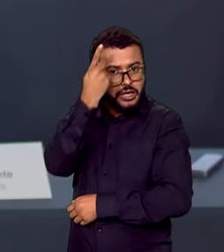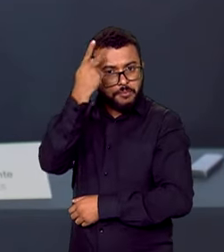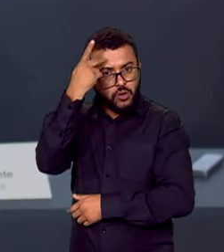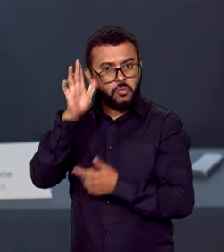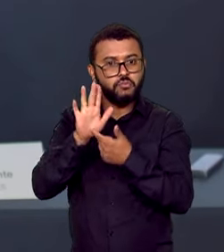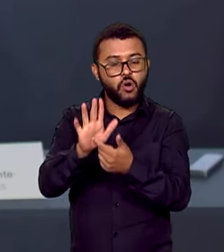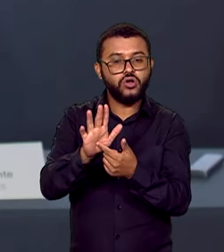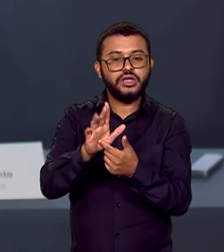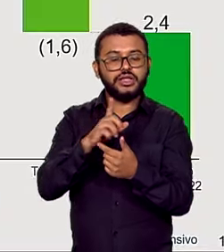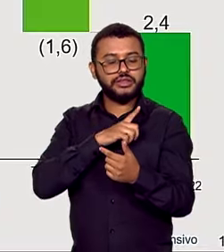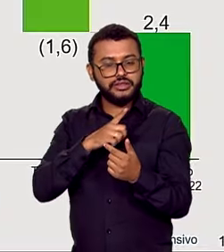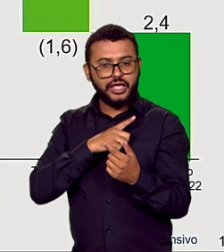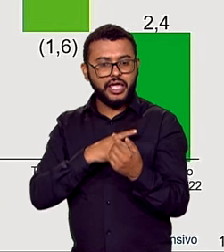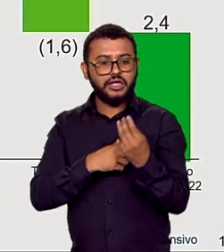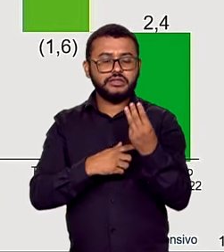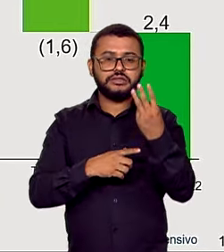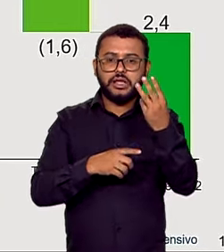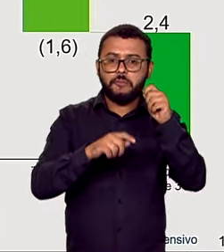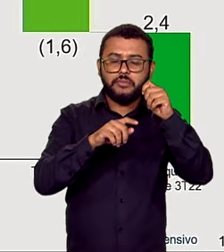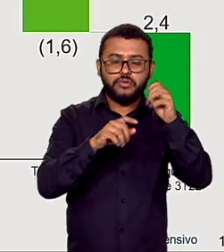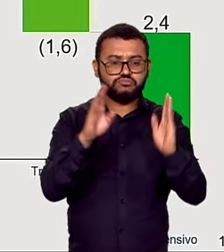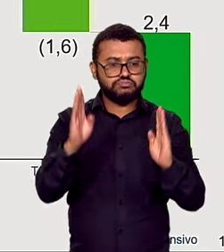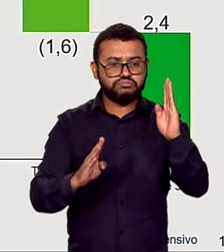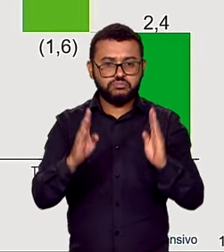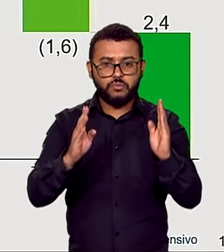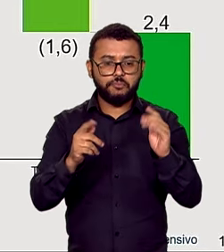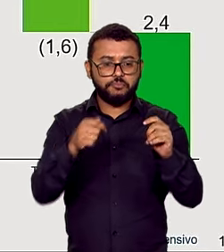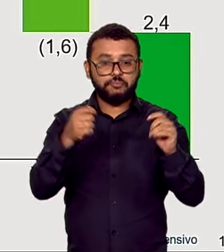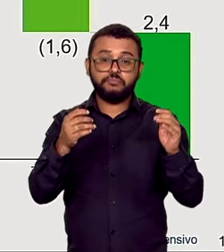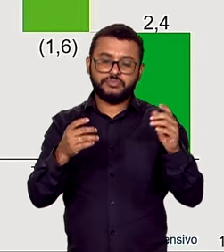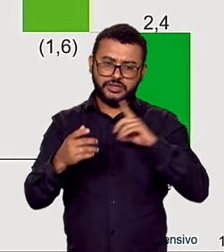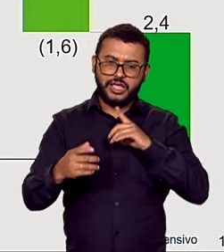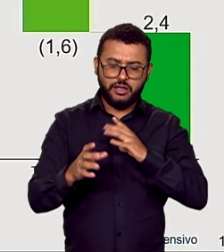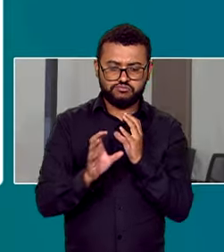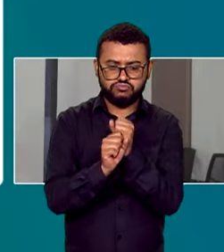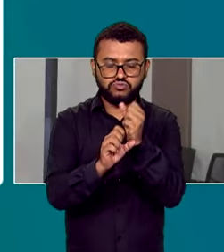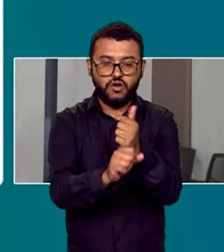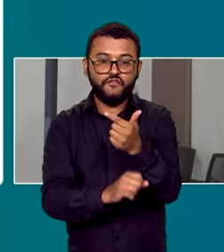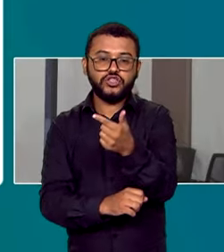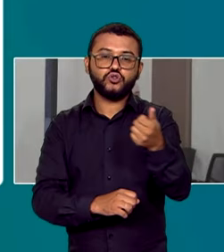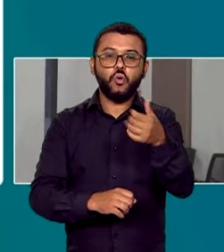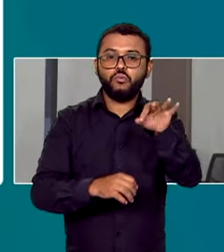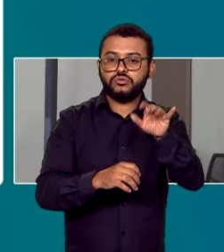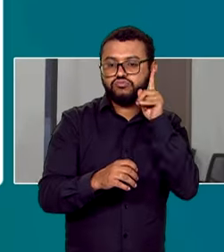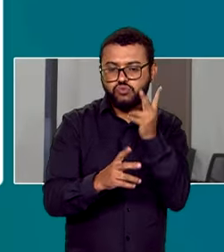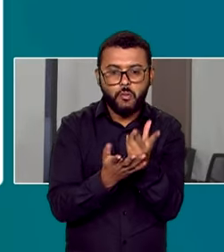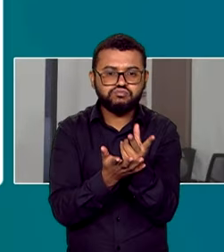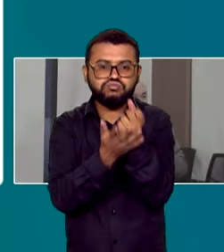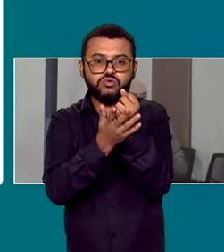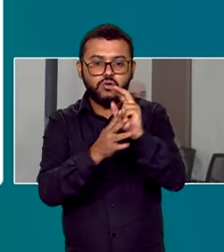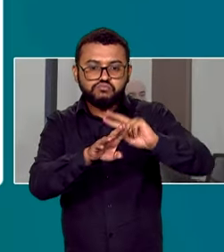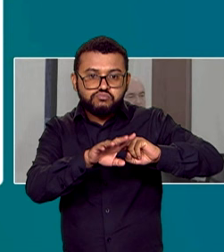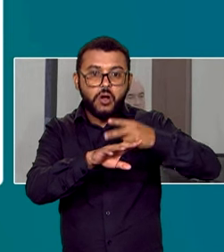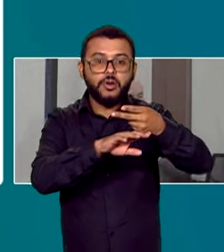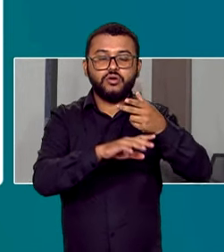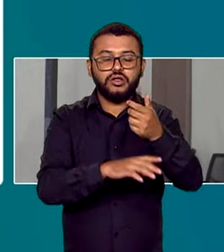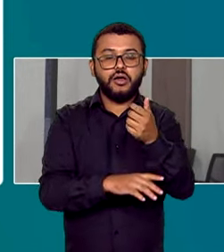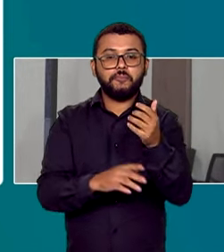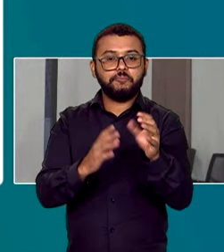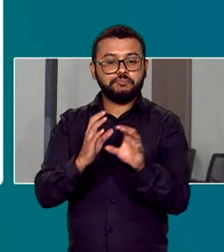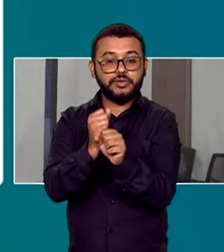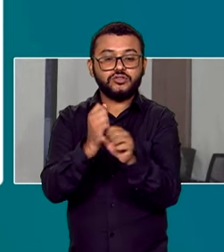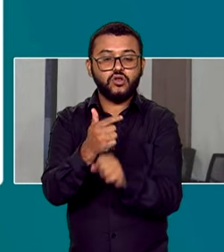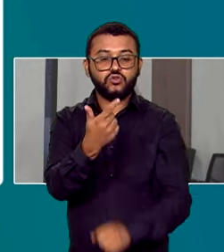Neste terceiro trimestre, o lucro líquido do BNDES teve alta de 21%, passando de R$ 2,4